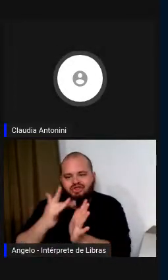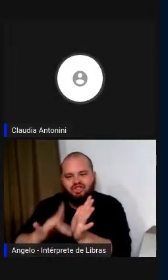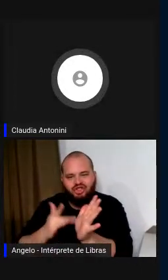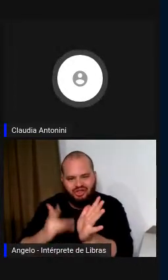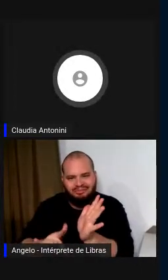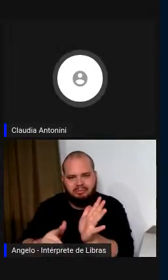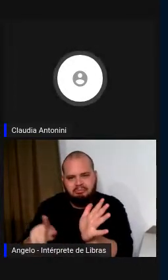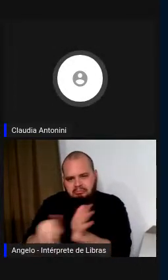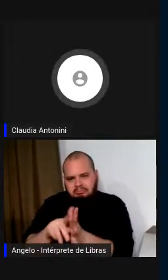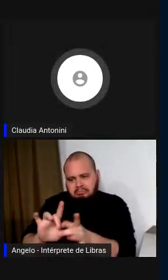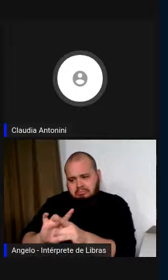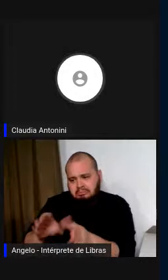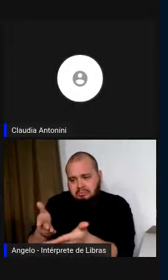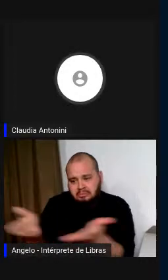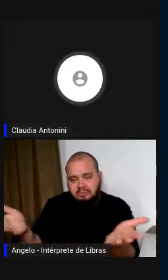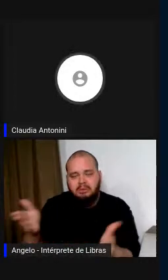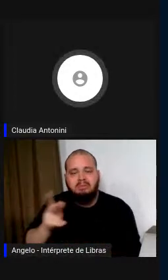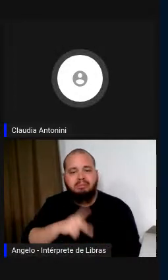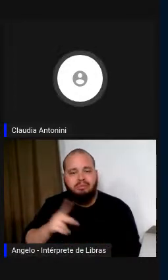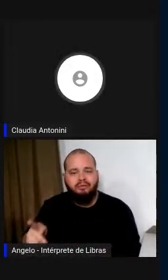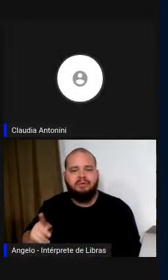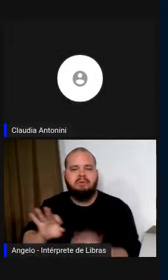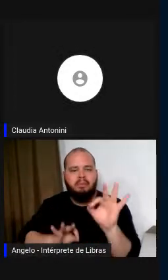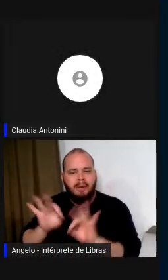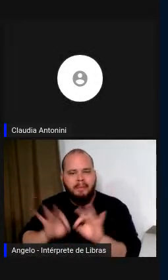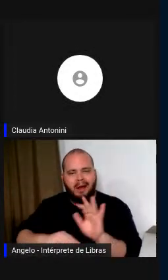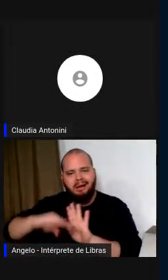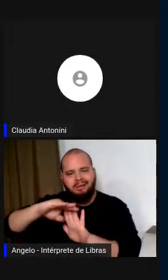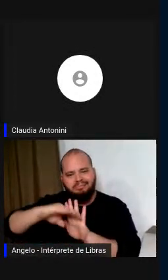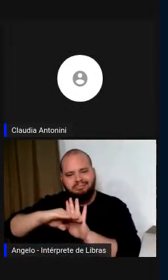docente faz a sua aula, prepara,